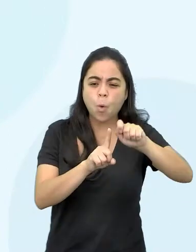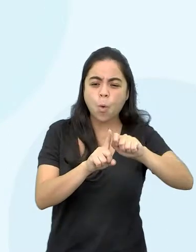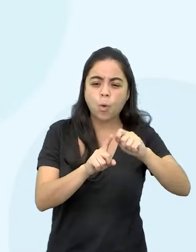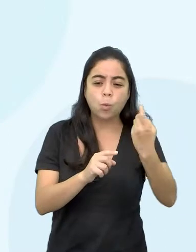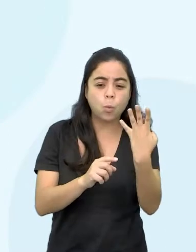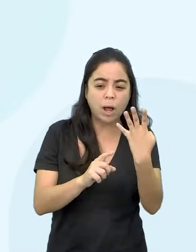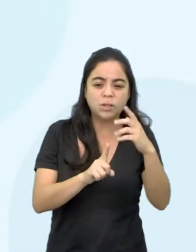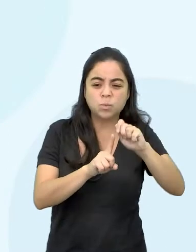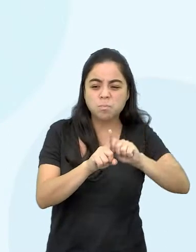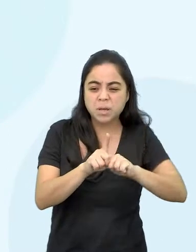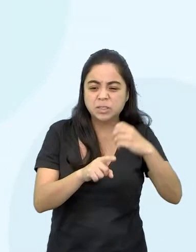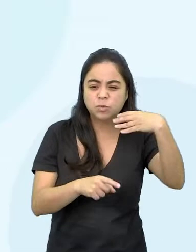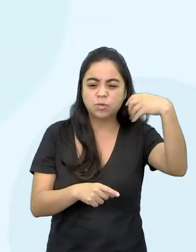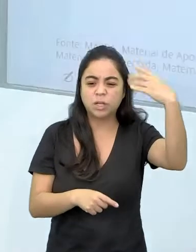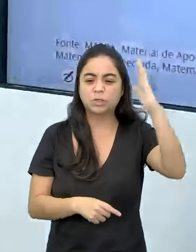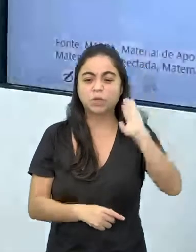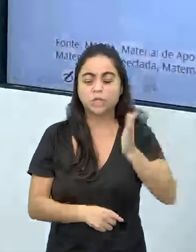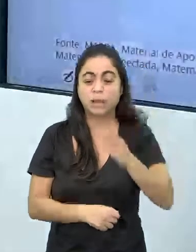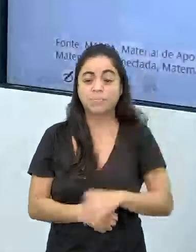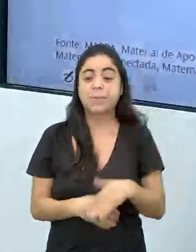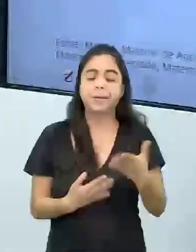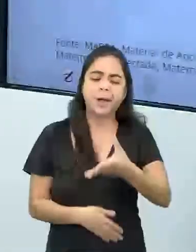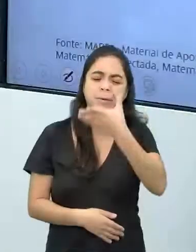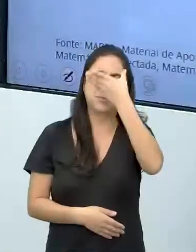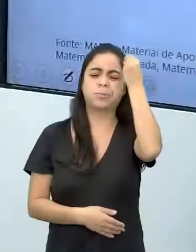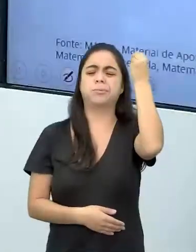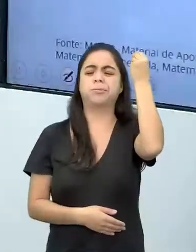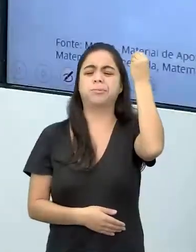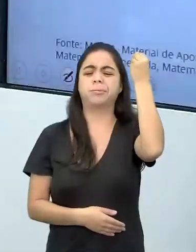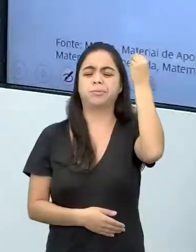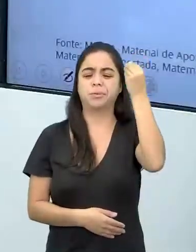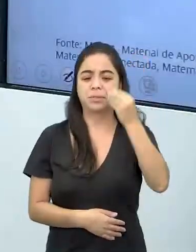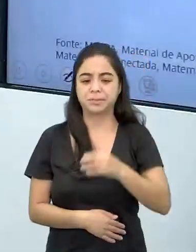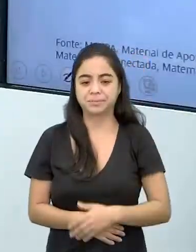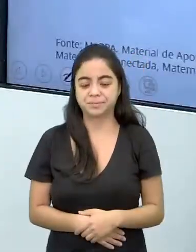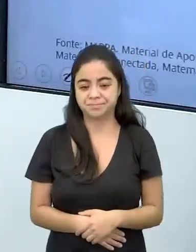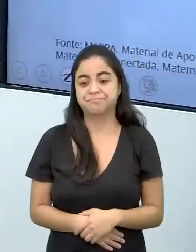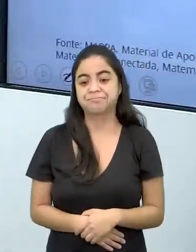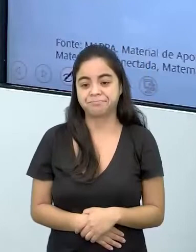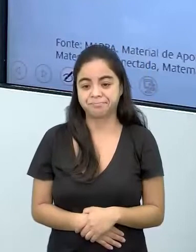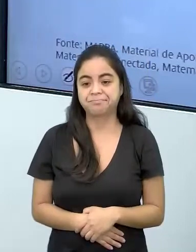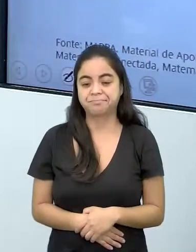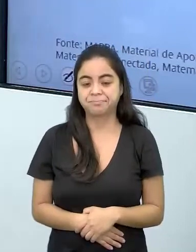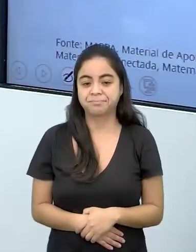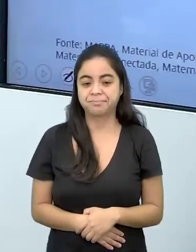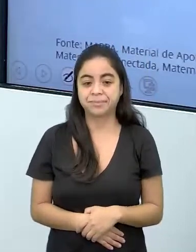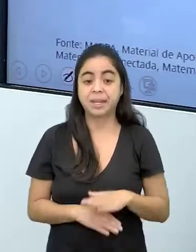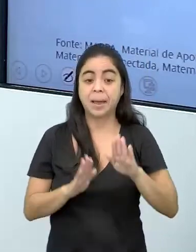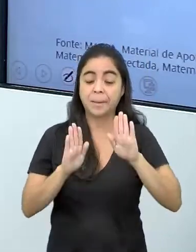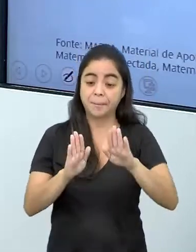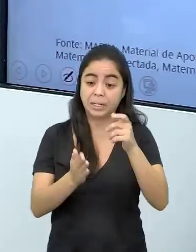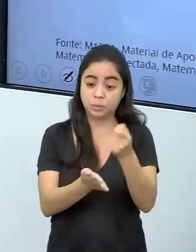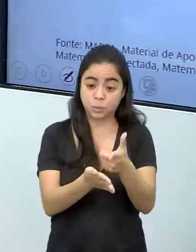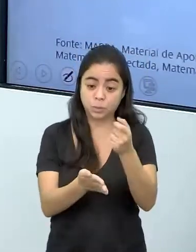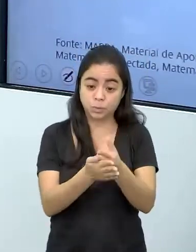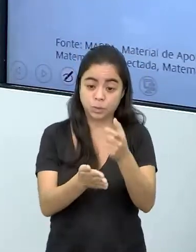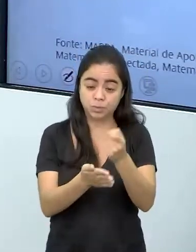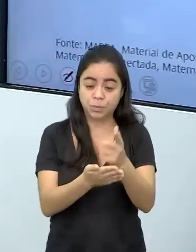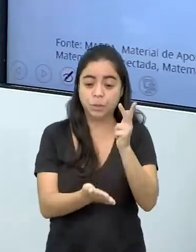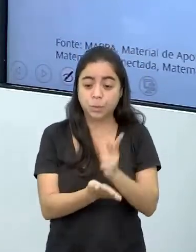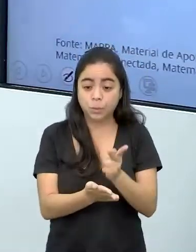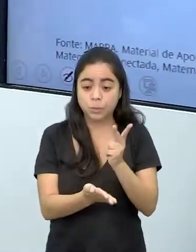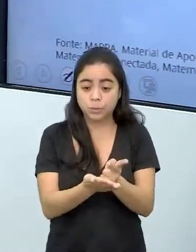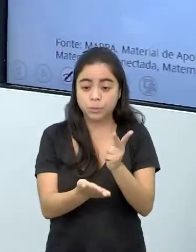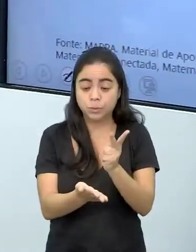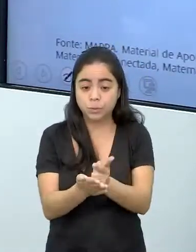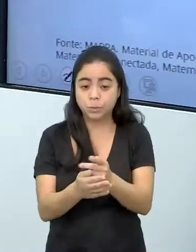viajou, com certeza aí, possivelmente, já passou e a gente nem vai lembrar dessa viagem. Só que ela consta ali no cartão de crédito